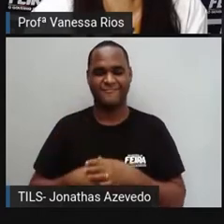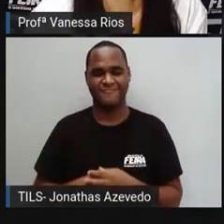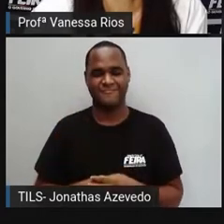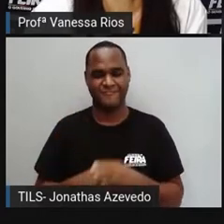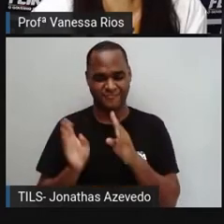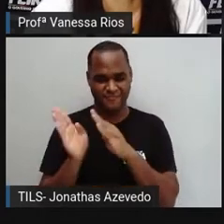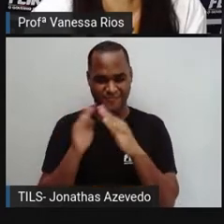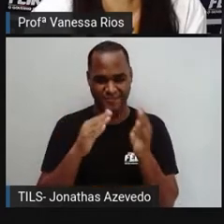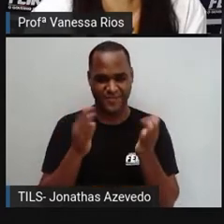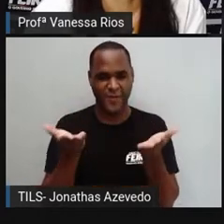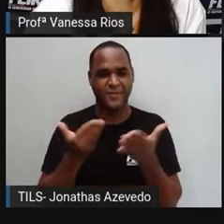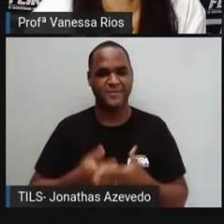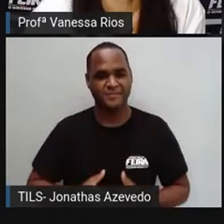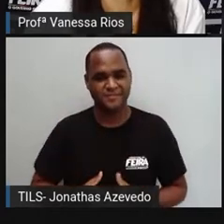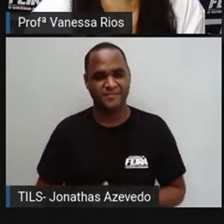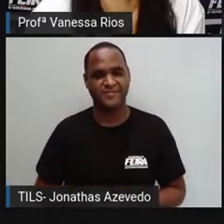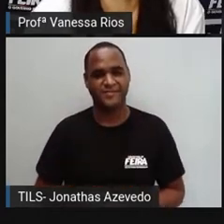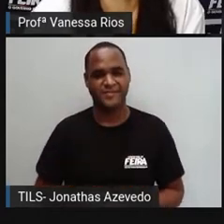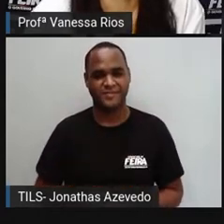instante.